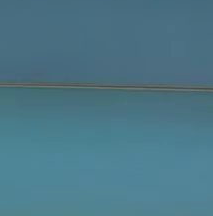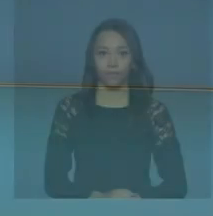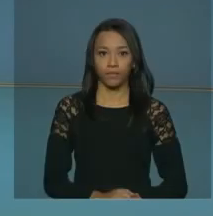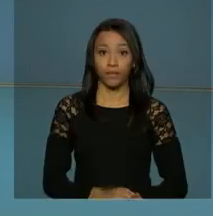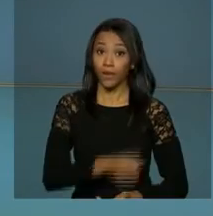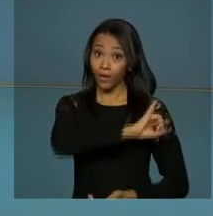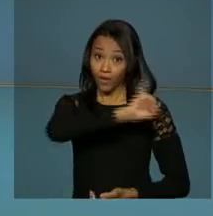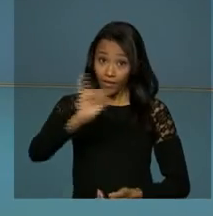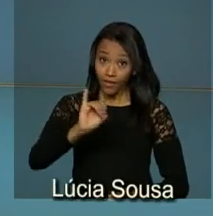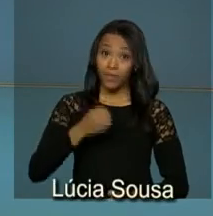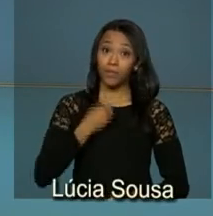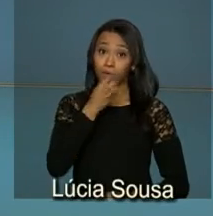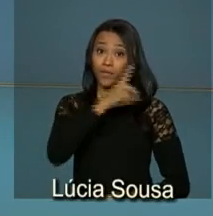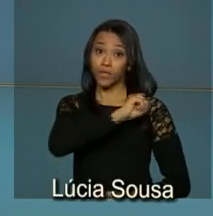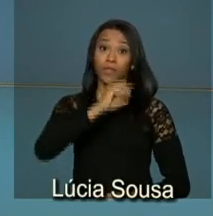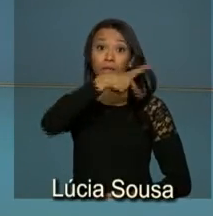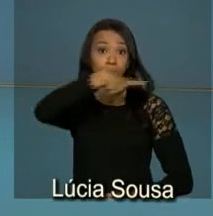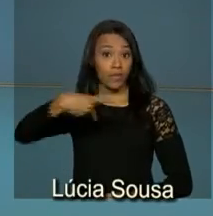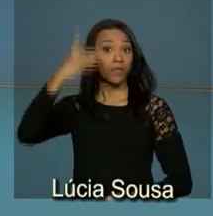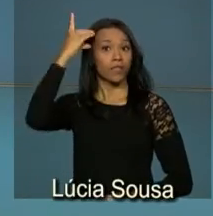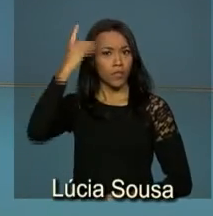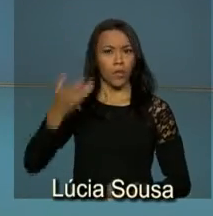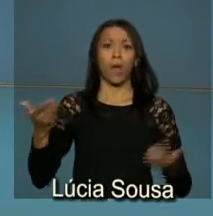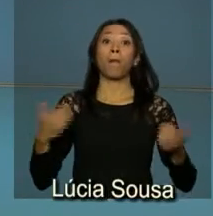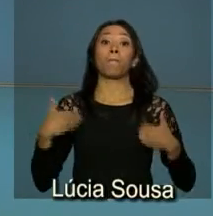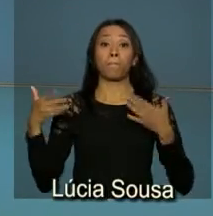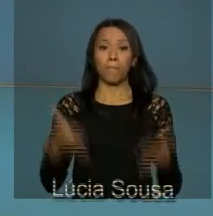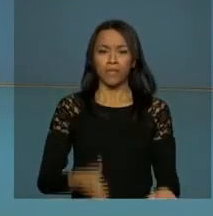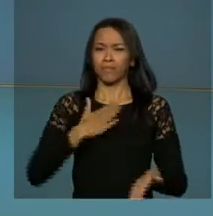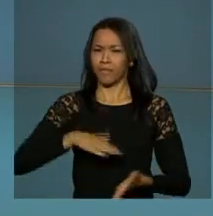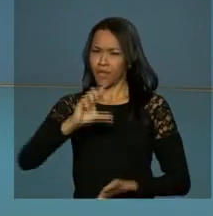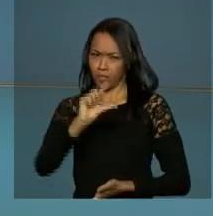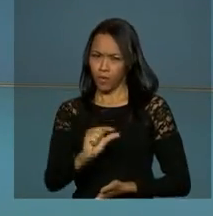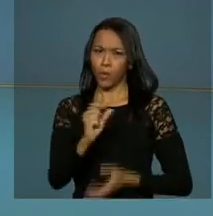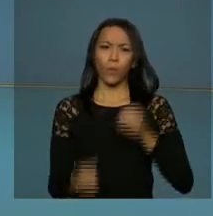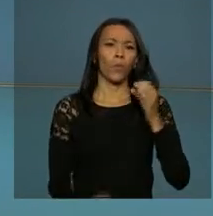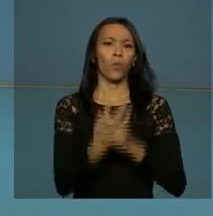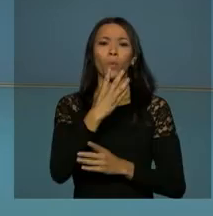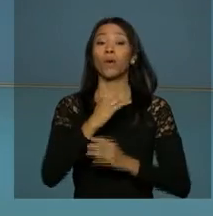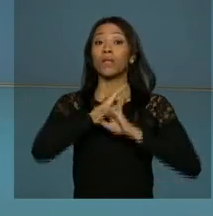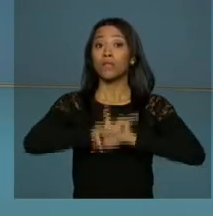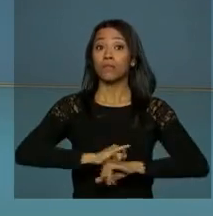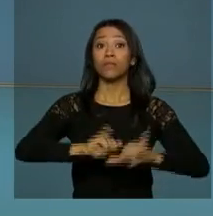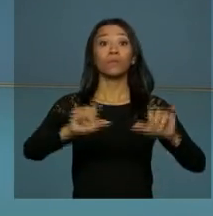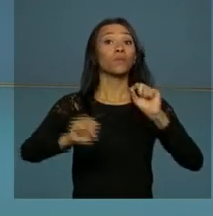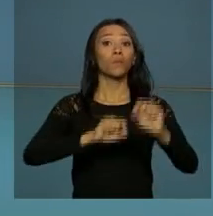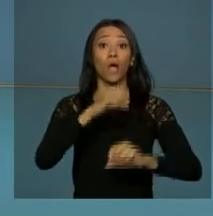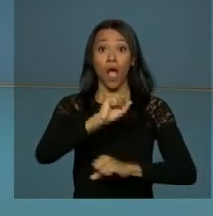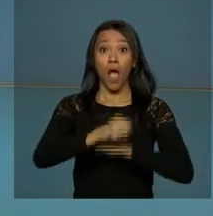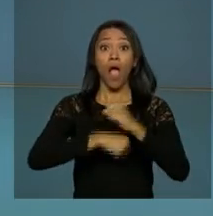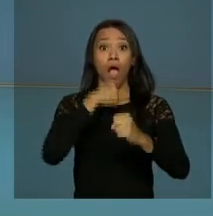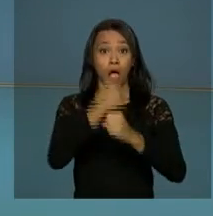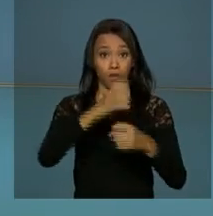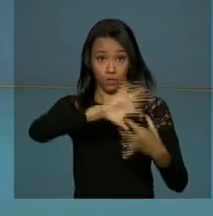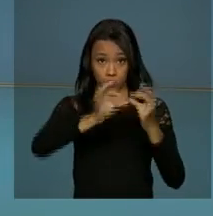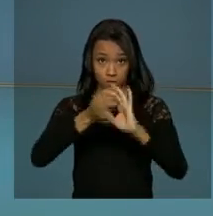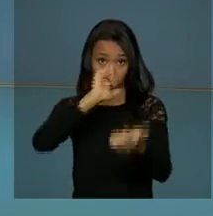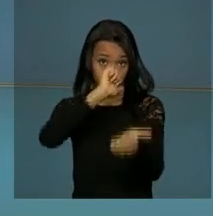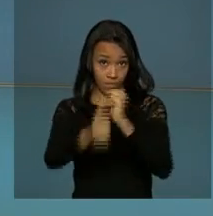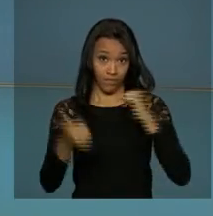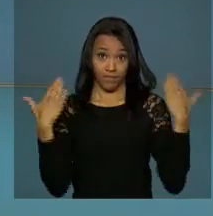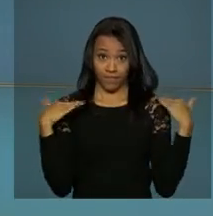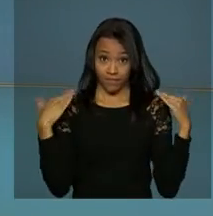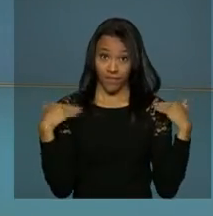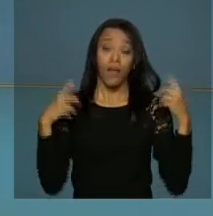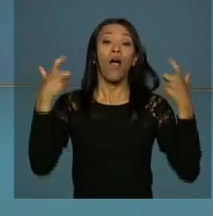Olá, bom dia. A presidenta Dilma Rousseff participa daqui a pouco do lançamento do ano olímpico para o turismo. A cerimônia será